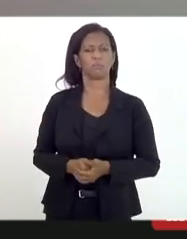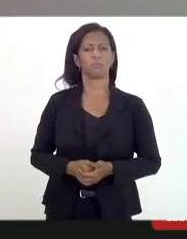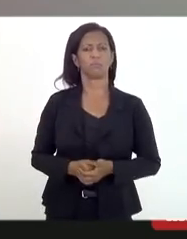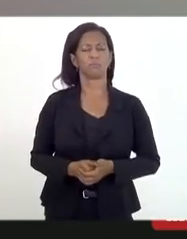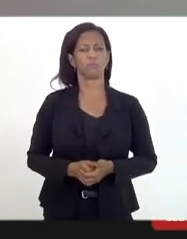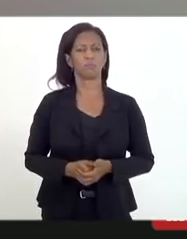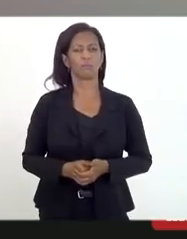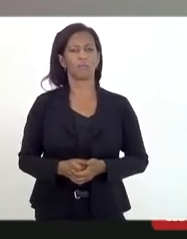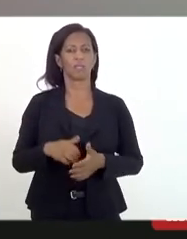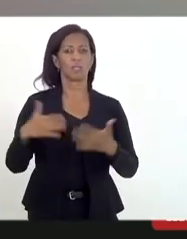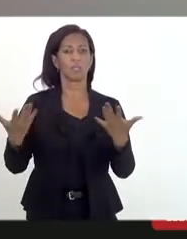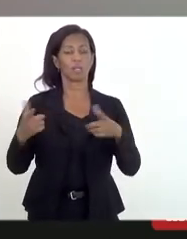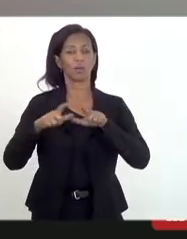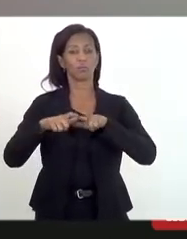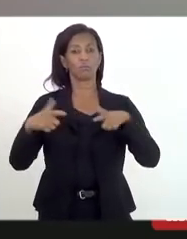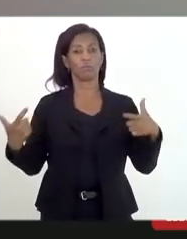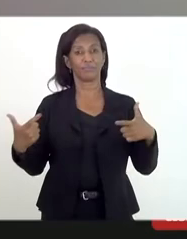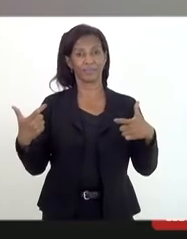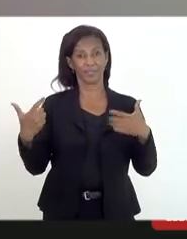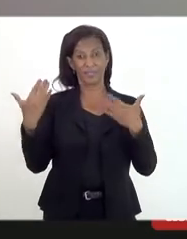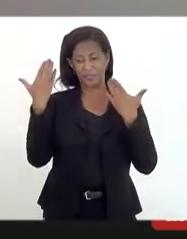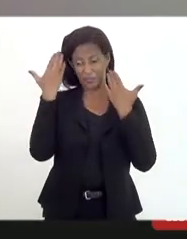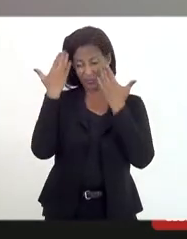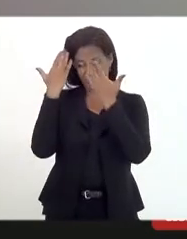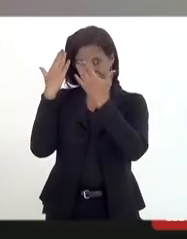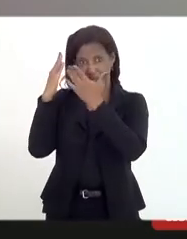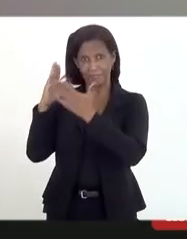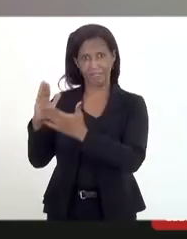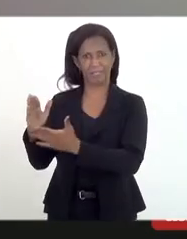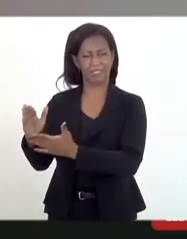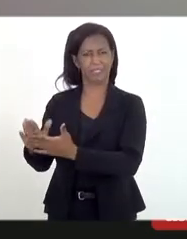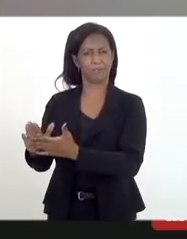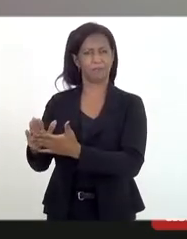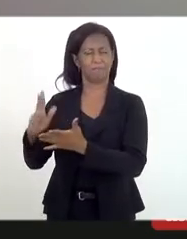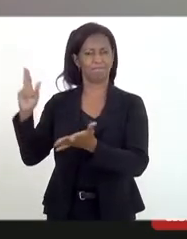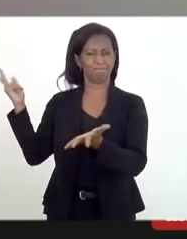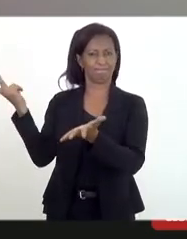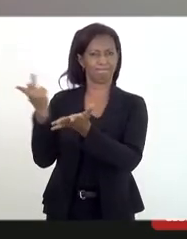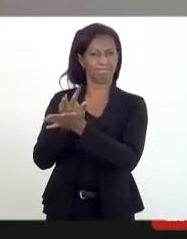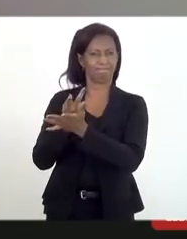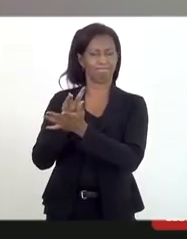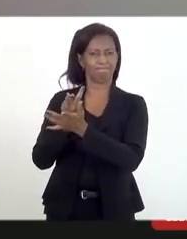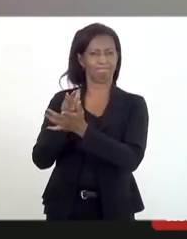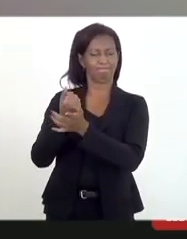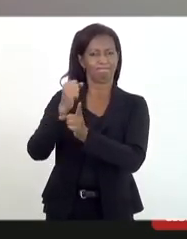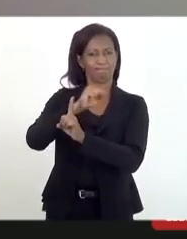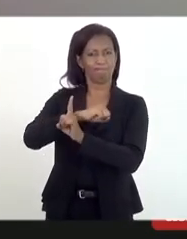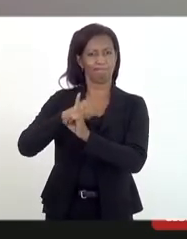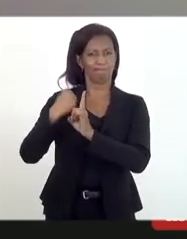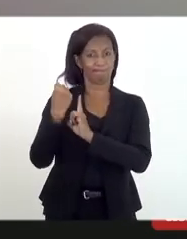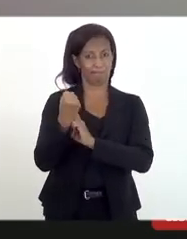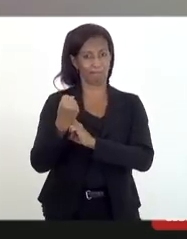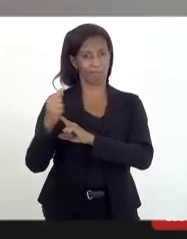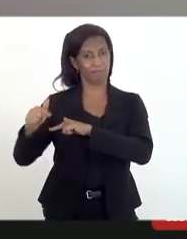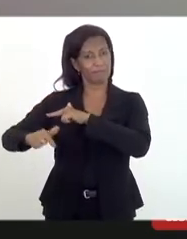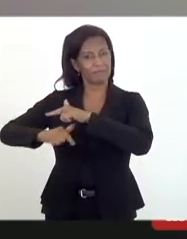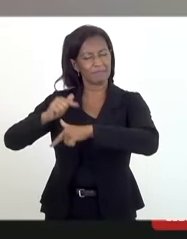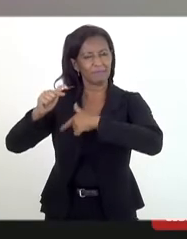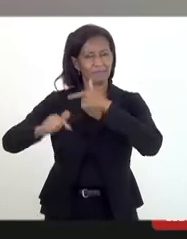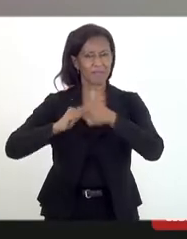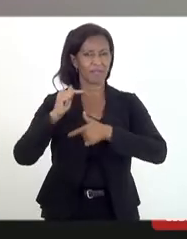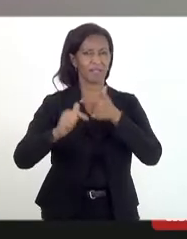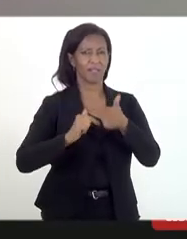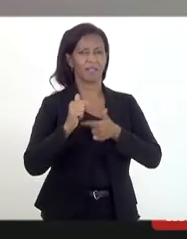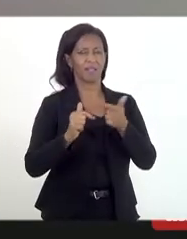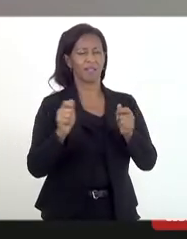são as grandes vítimas desse fenômeno social, em trabalhos realizados pela